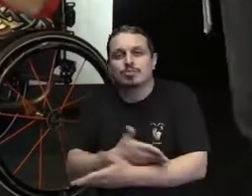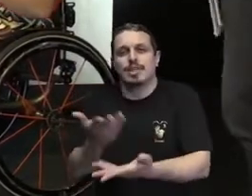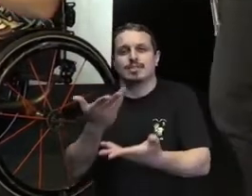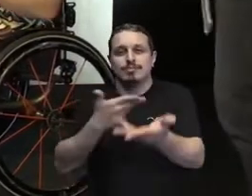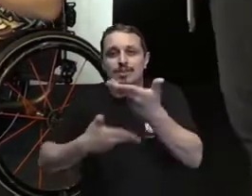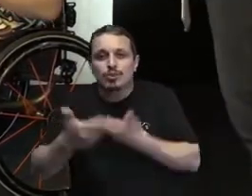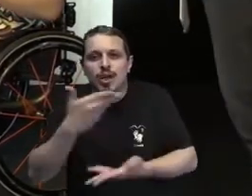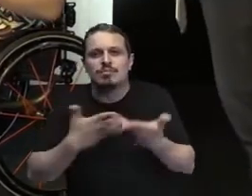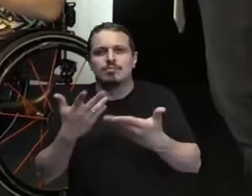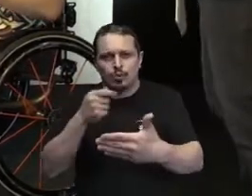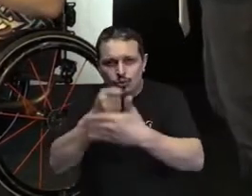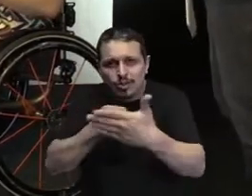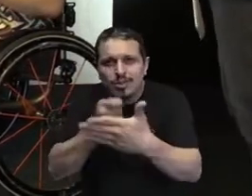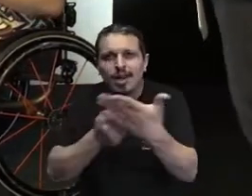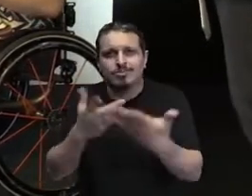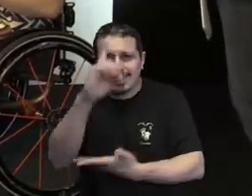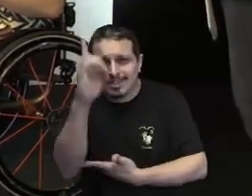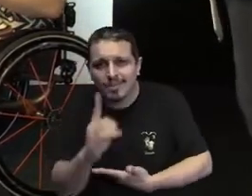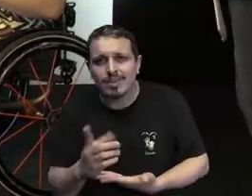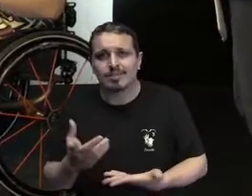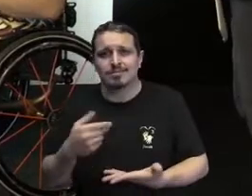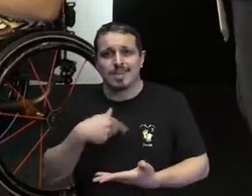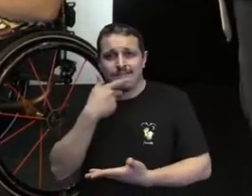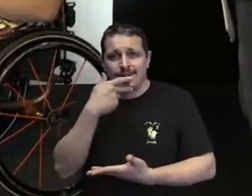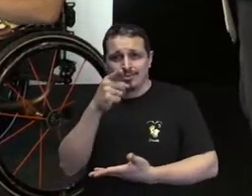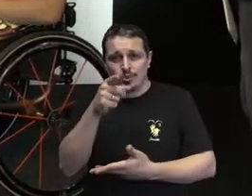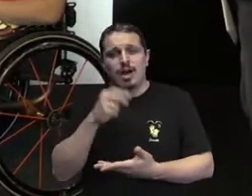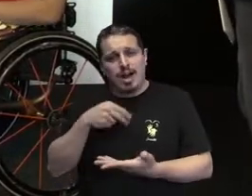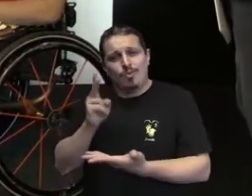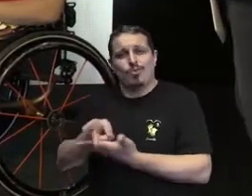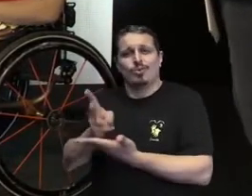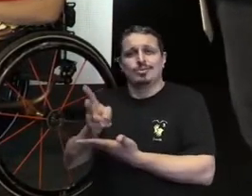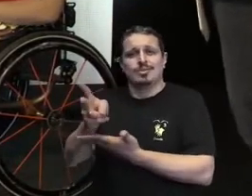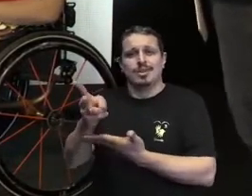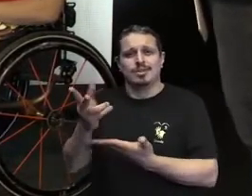direitos sem deixar de cumprir os seus deveres, obviamente, né?